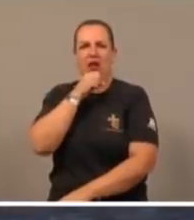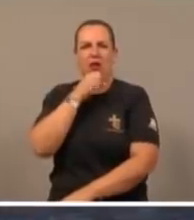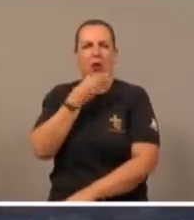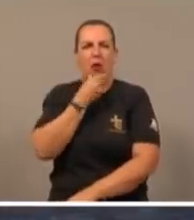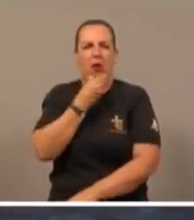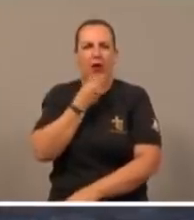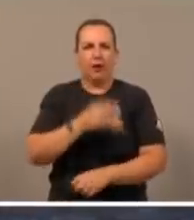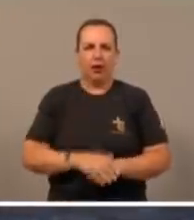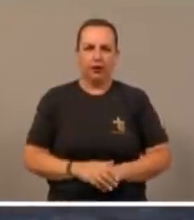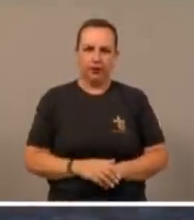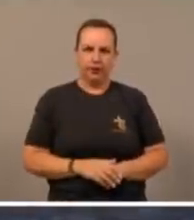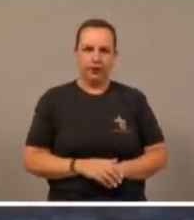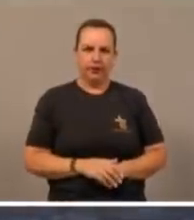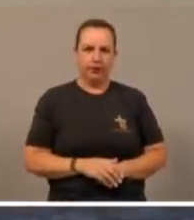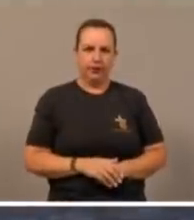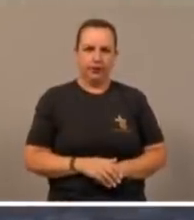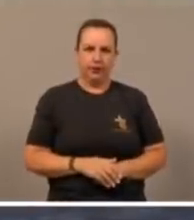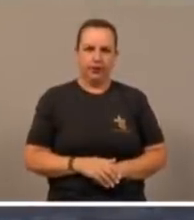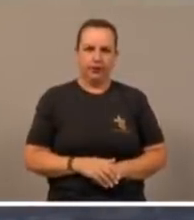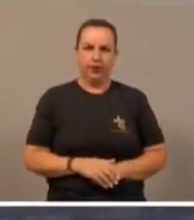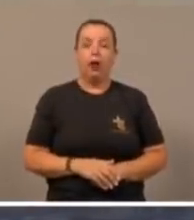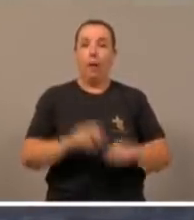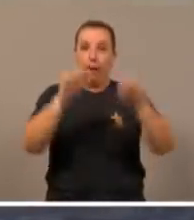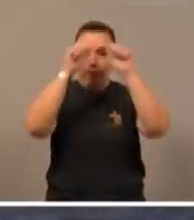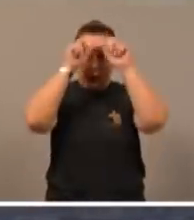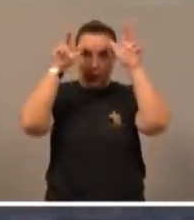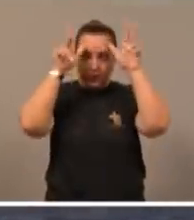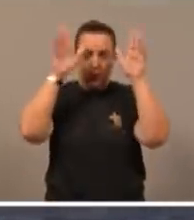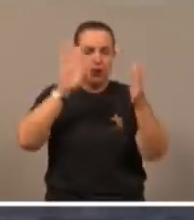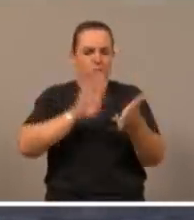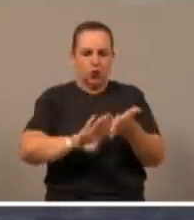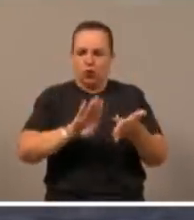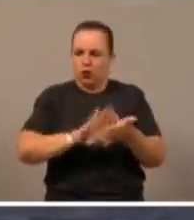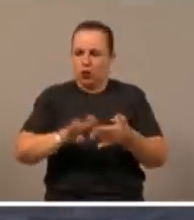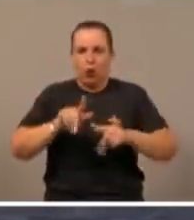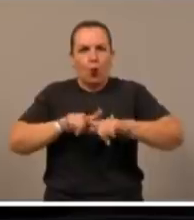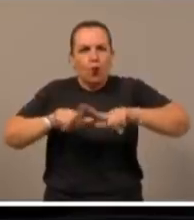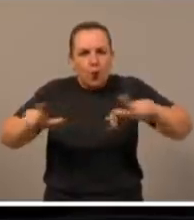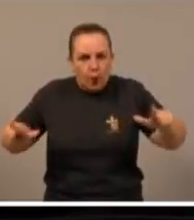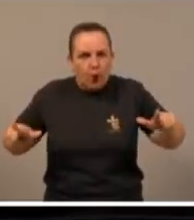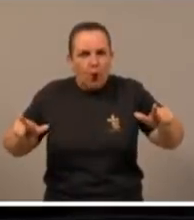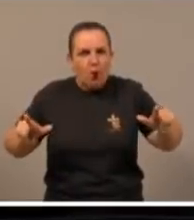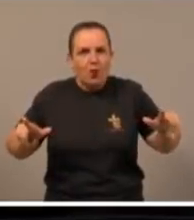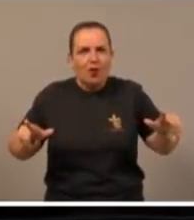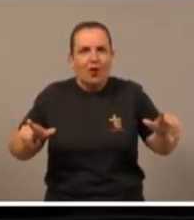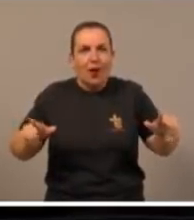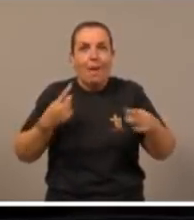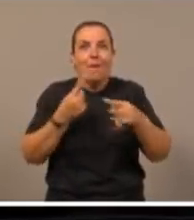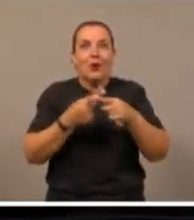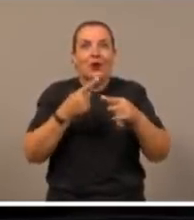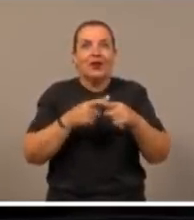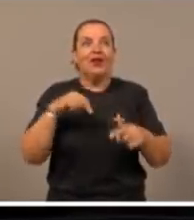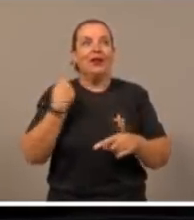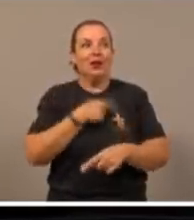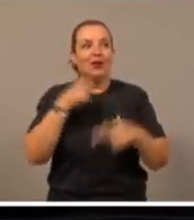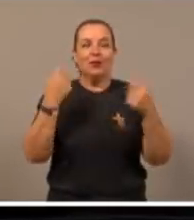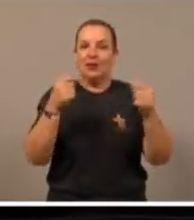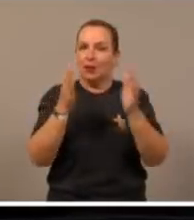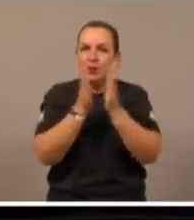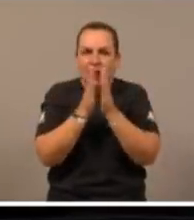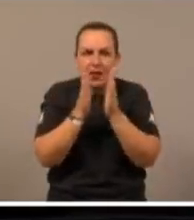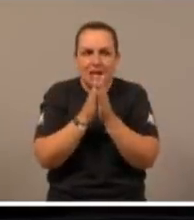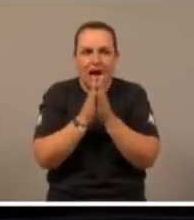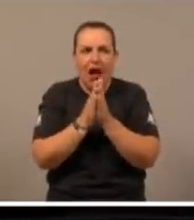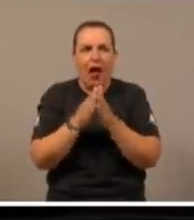que foi pedido para Moisés tirar, a oração é necessária, porquê você precisa rezar? Porquê eu